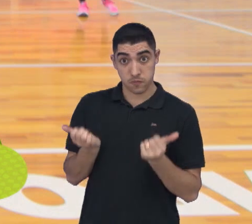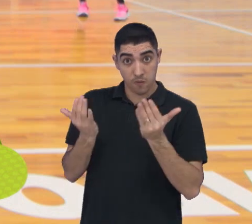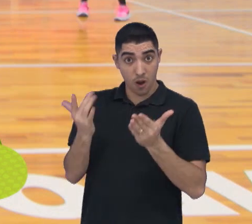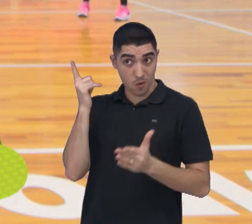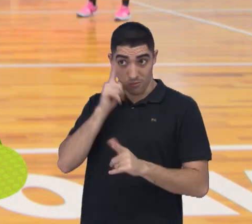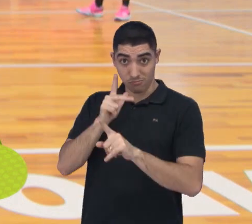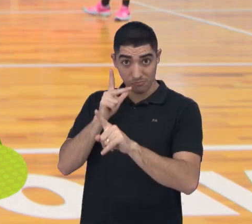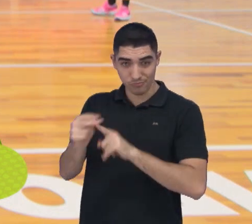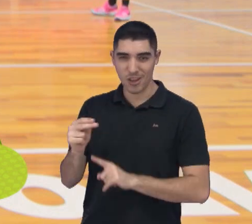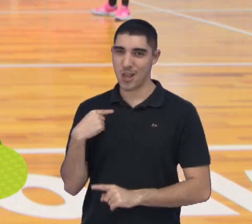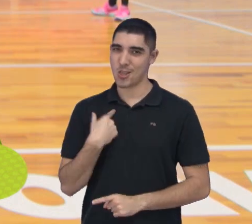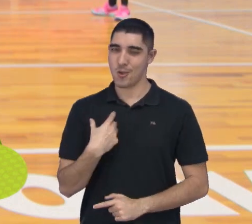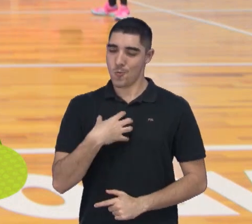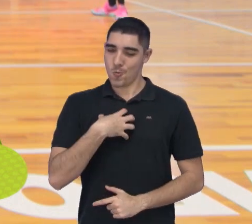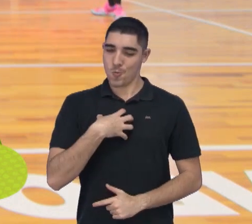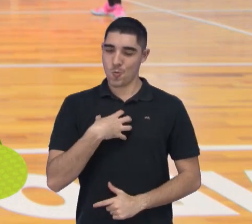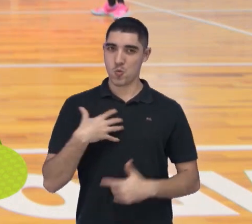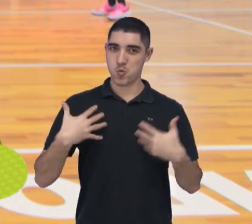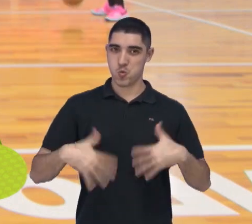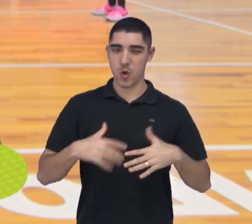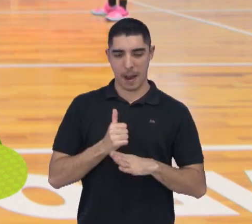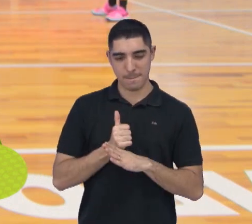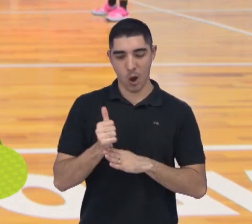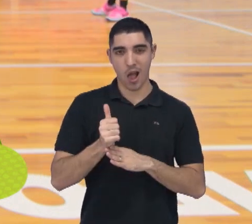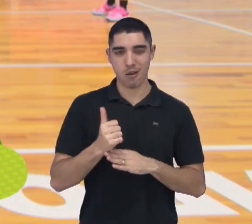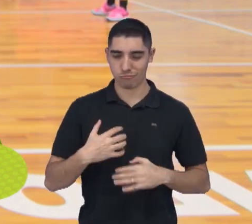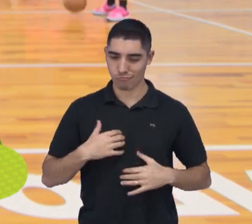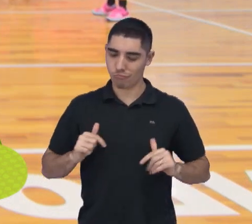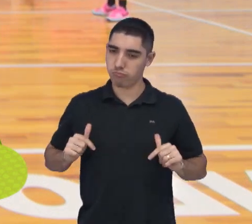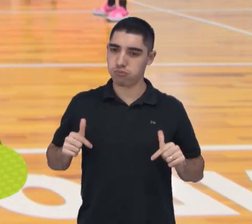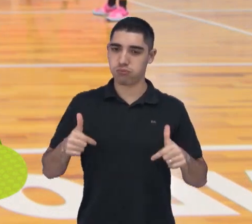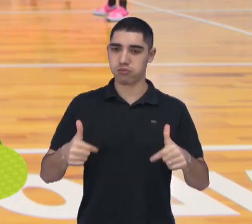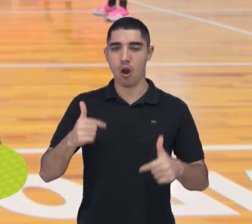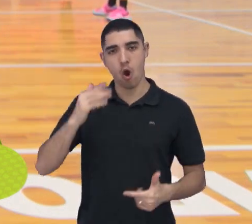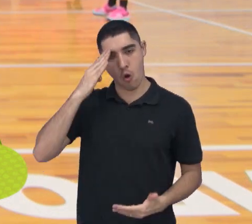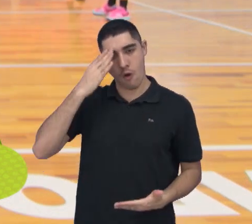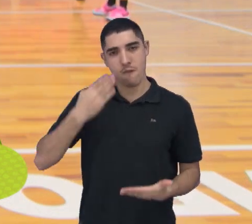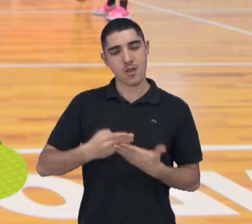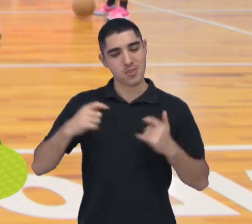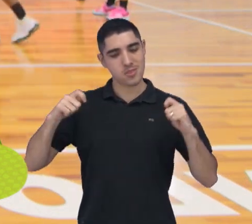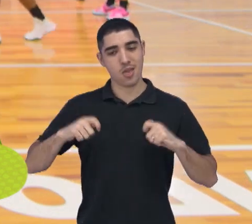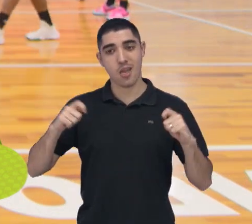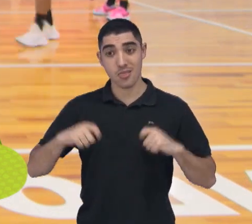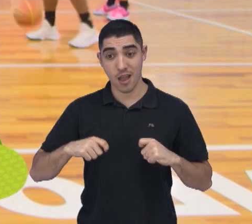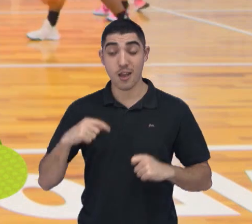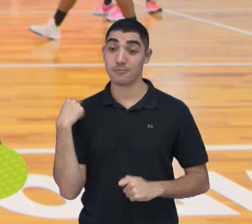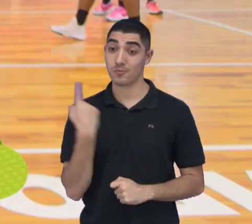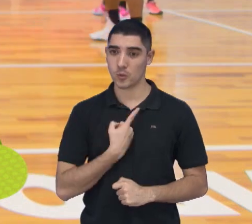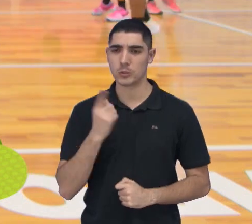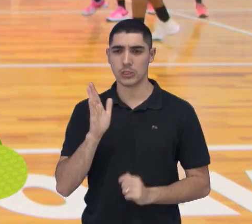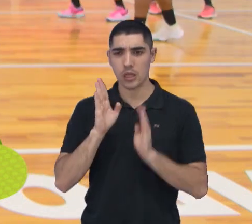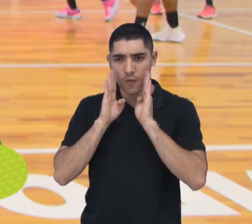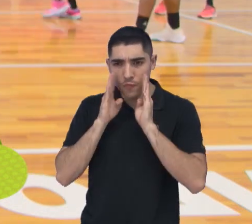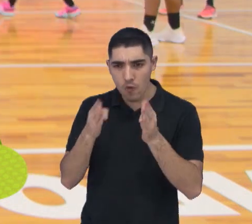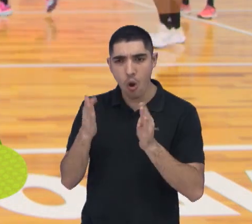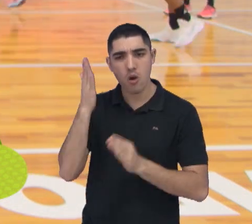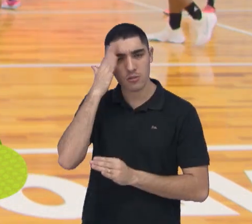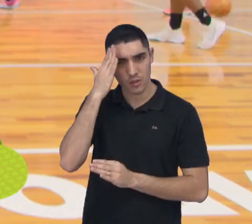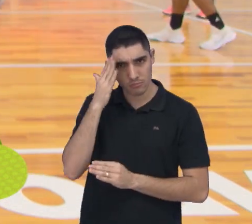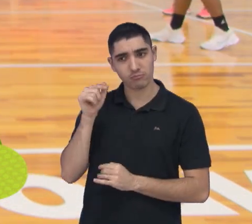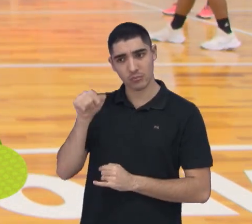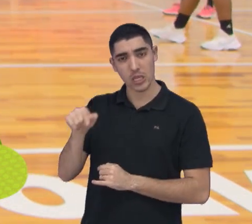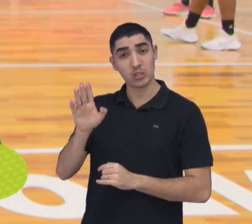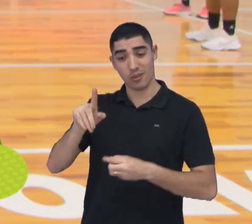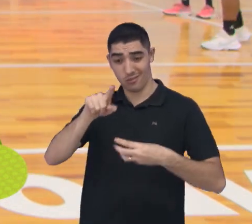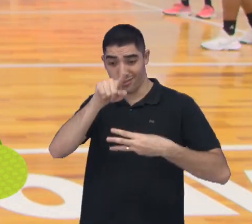dá uma certa autoridade para os próximos jogos, já dá uma certa confiança, uma certa visão do que a gente tem trabalhado aí nessas três semanas,